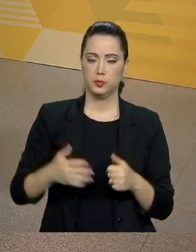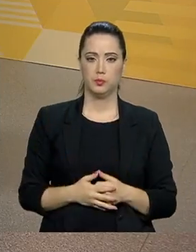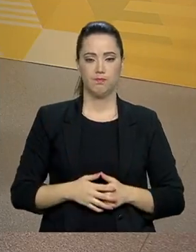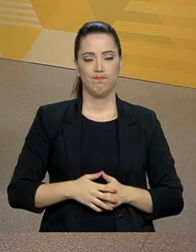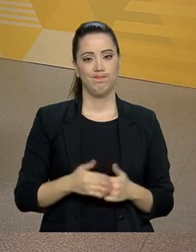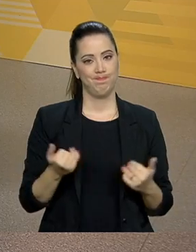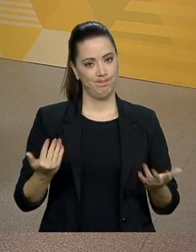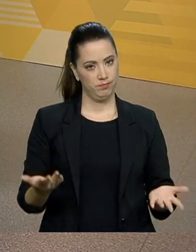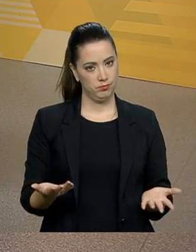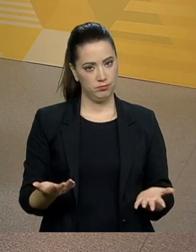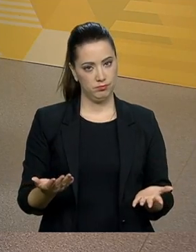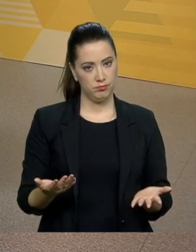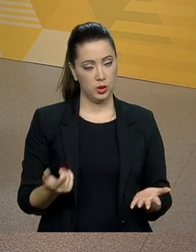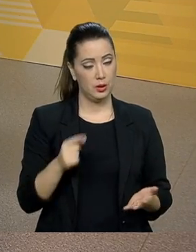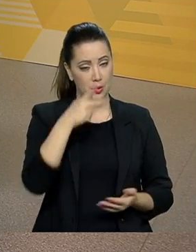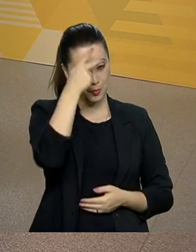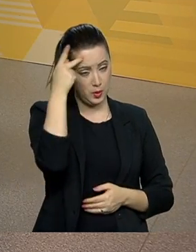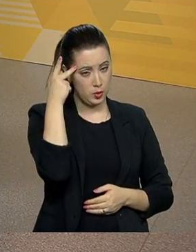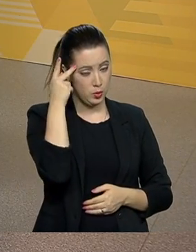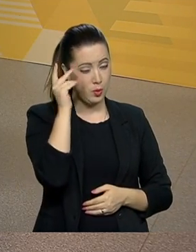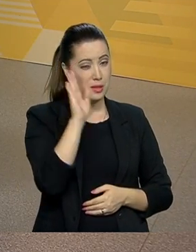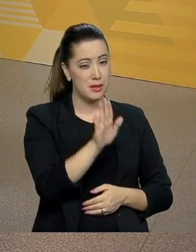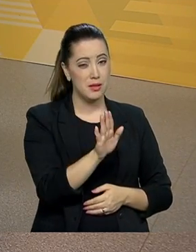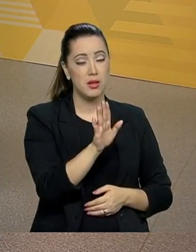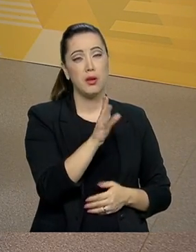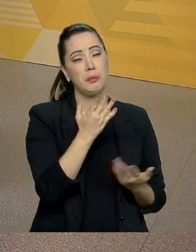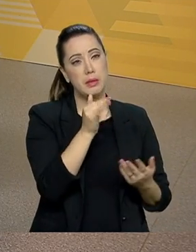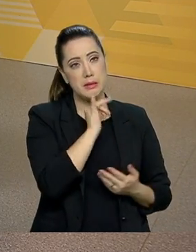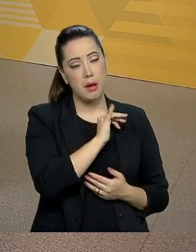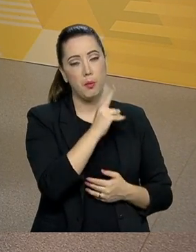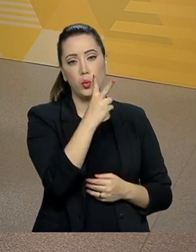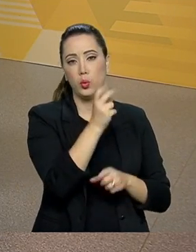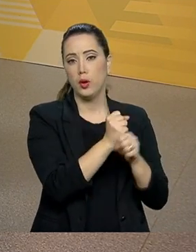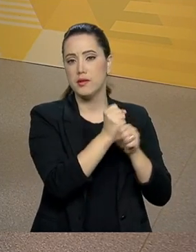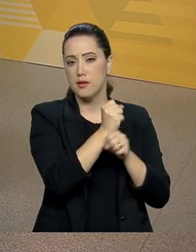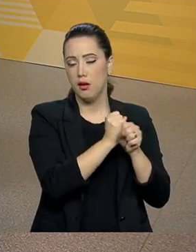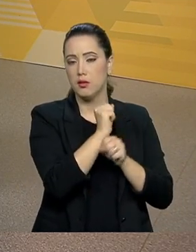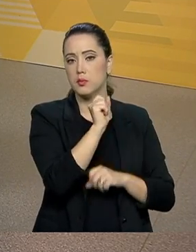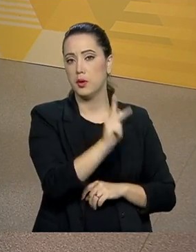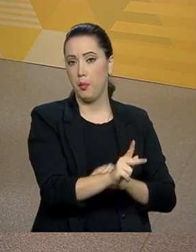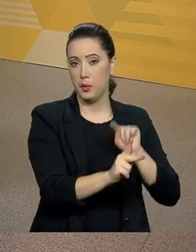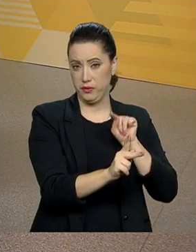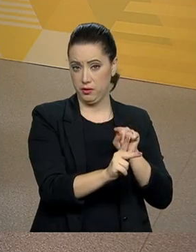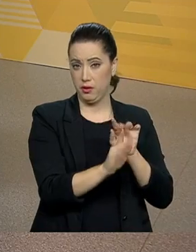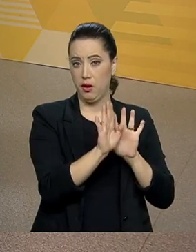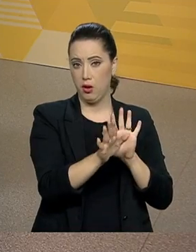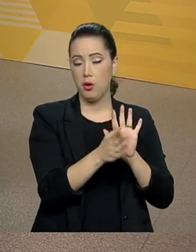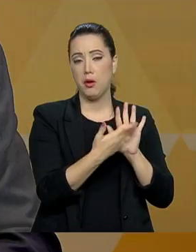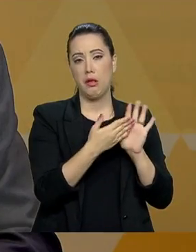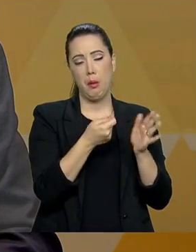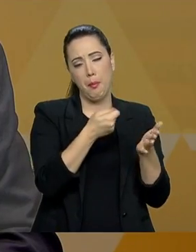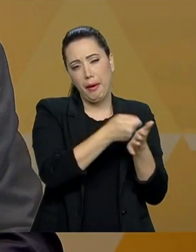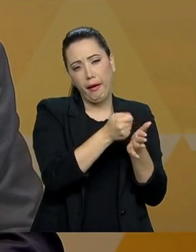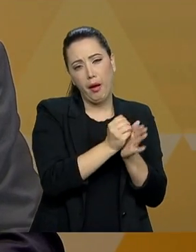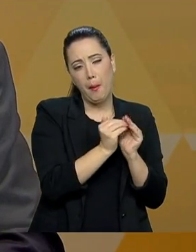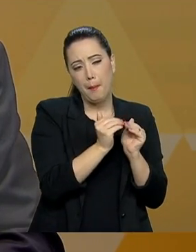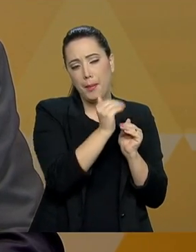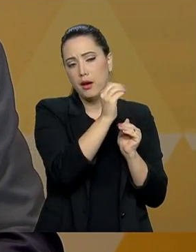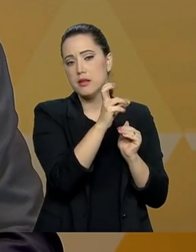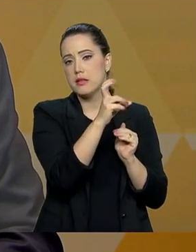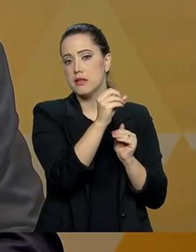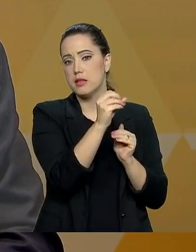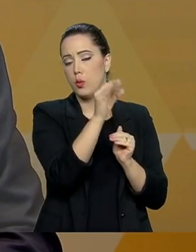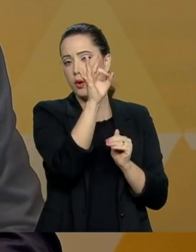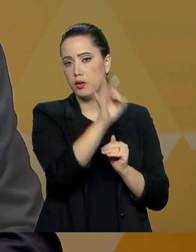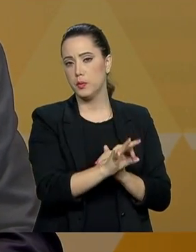Bom, Carla, quem tem, quem falta apenas dois anos para se aposentar, será cobrado um pedágio de 50%. Se